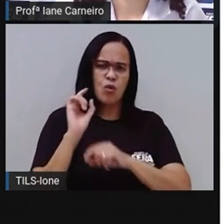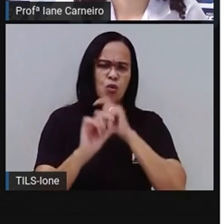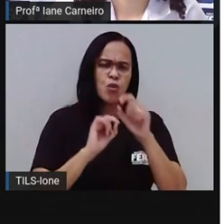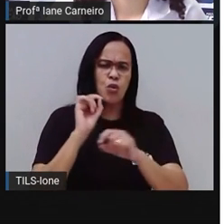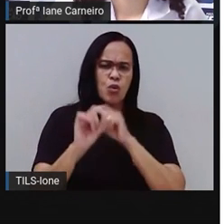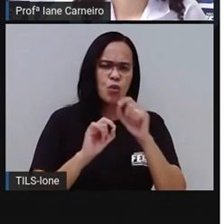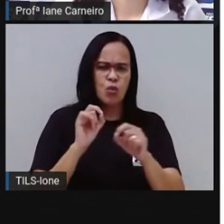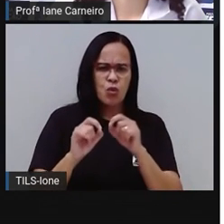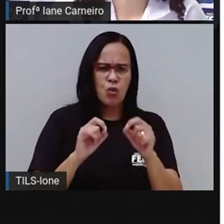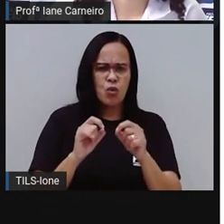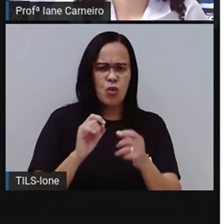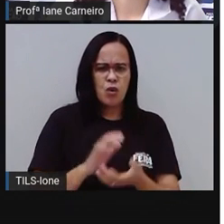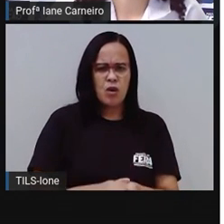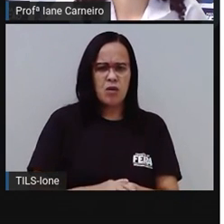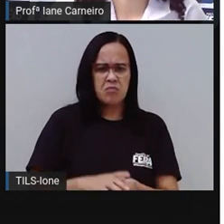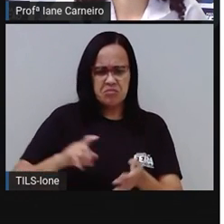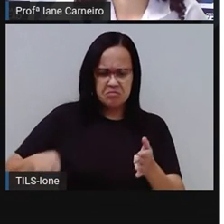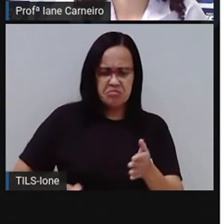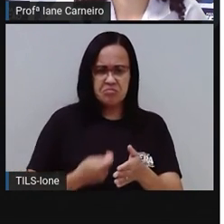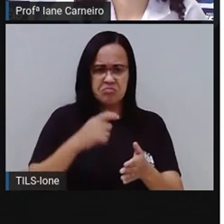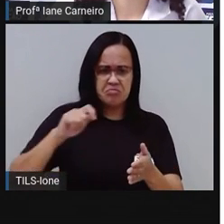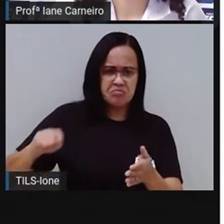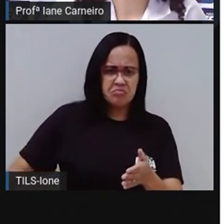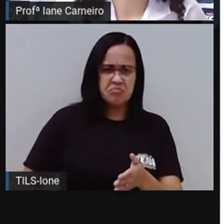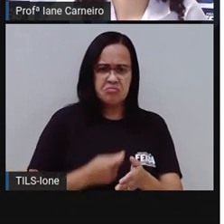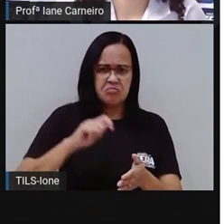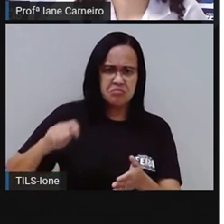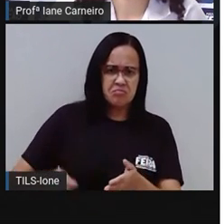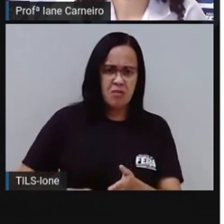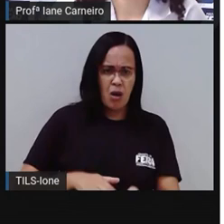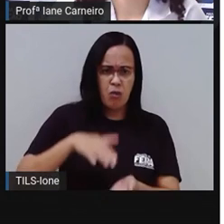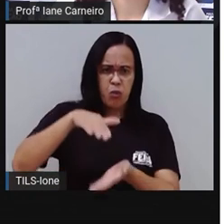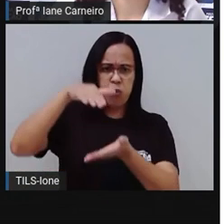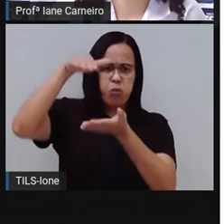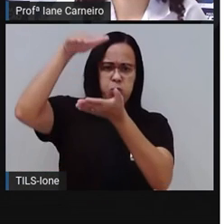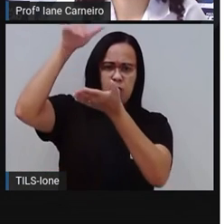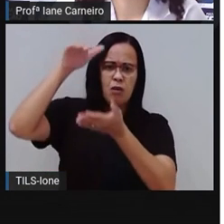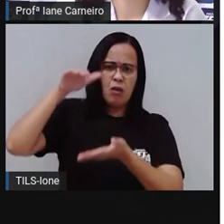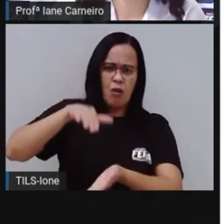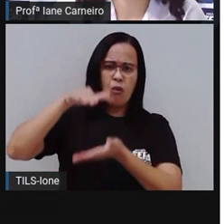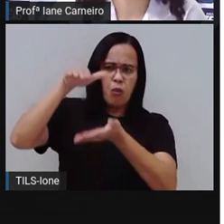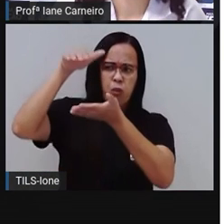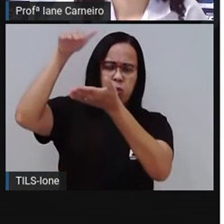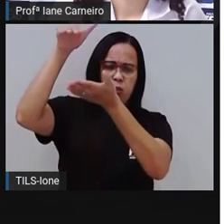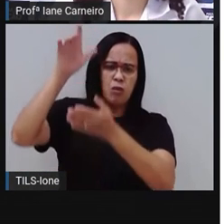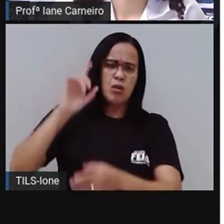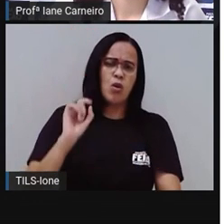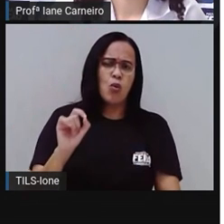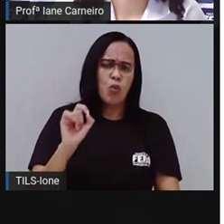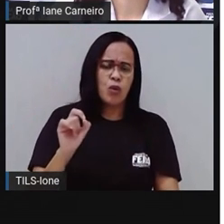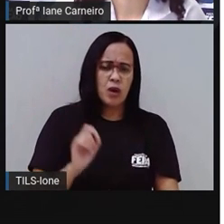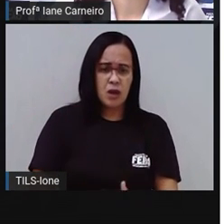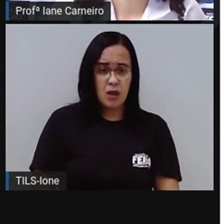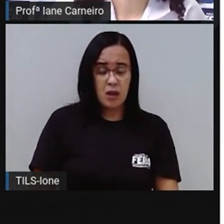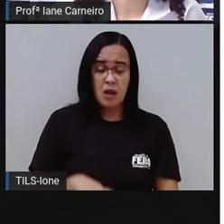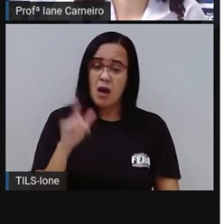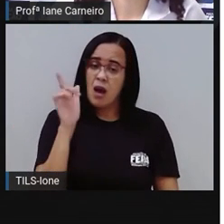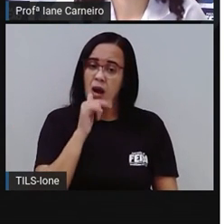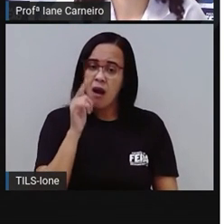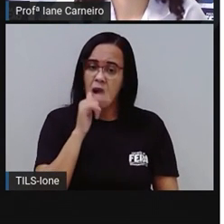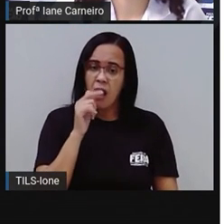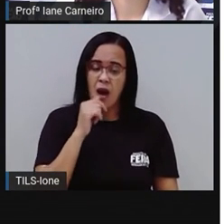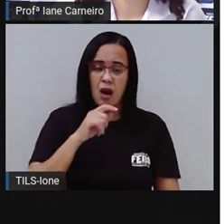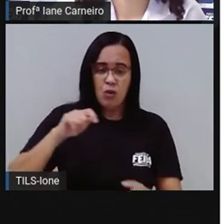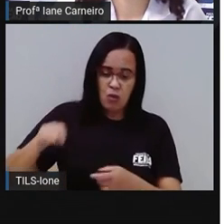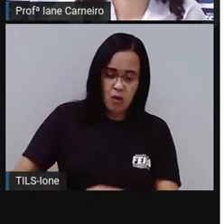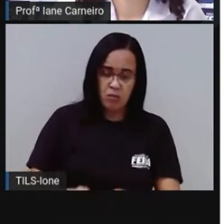é o que é? Quanto mais se tira, mais aumenta. É o bolo, a água ou o